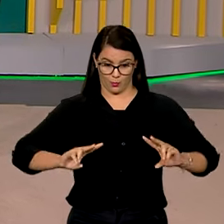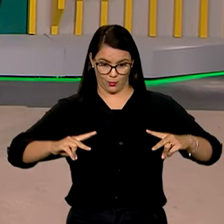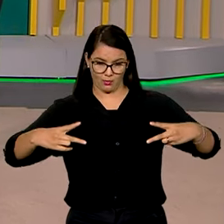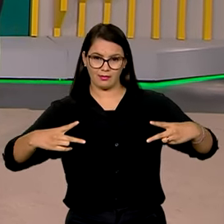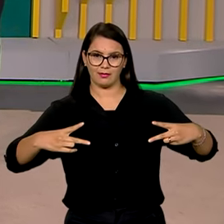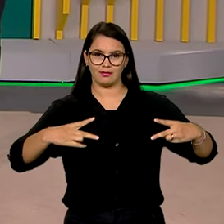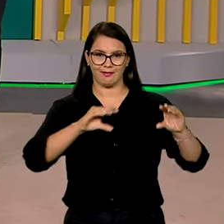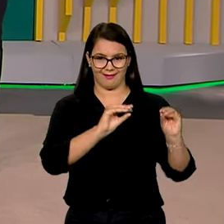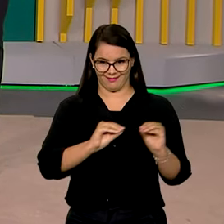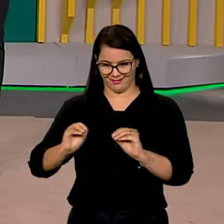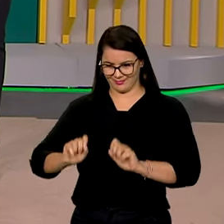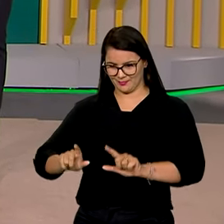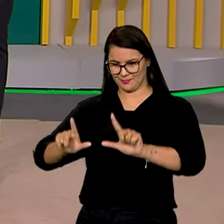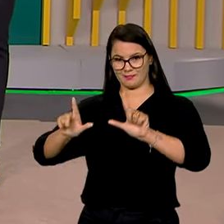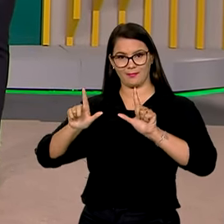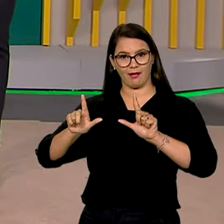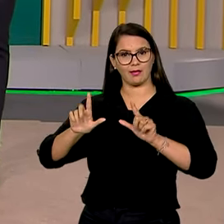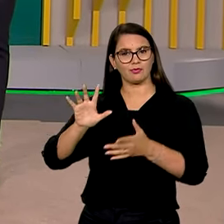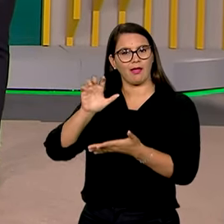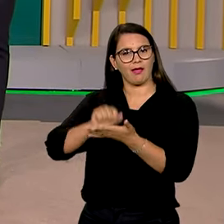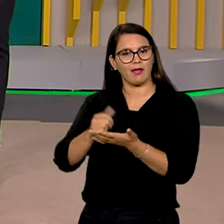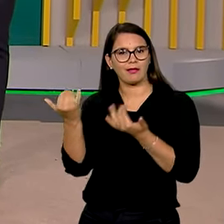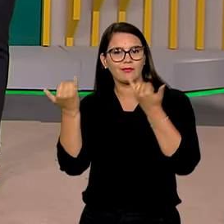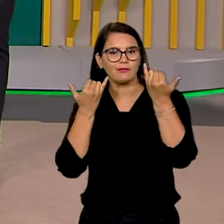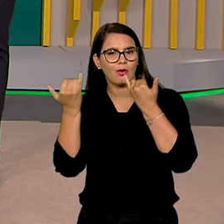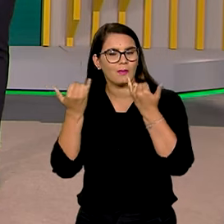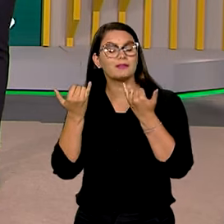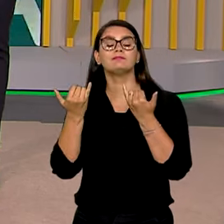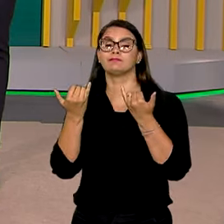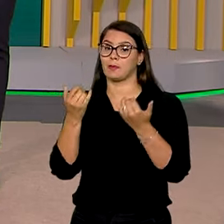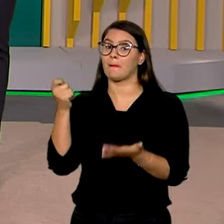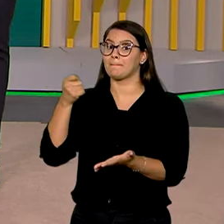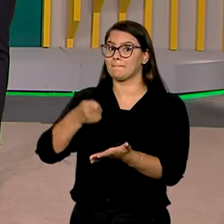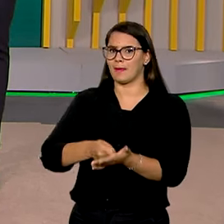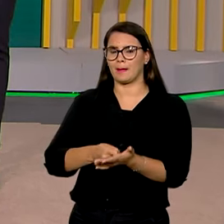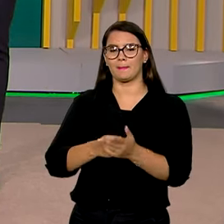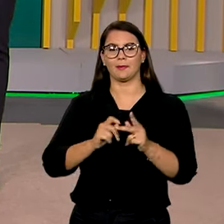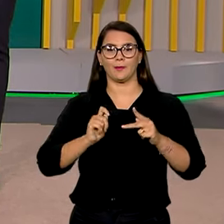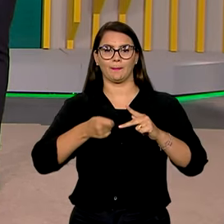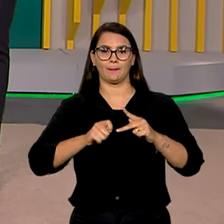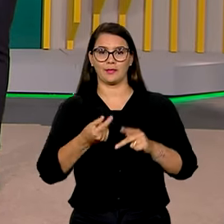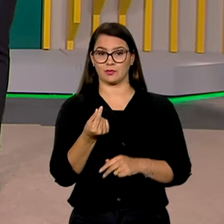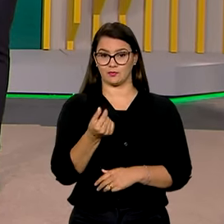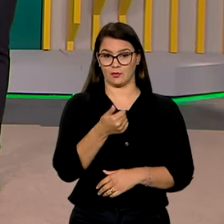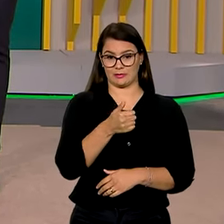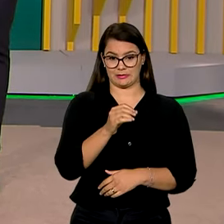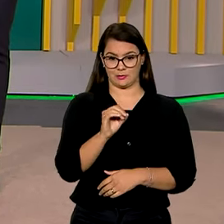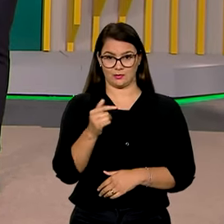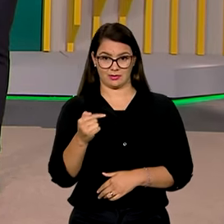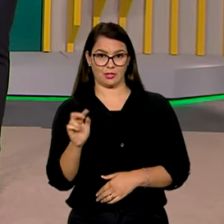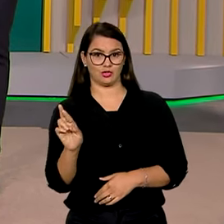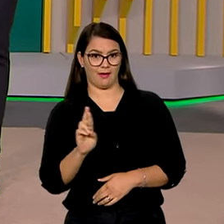direciona o usuário para uma página de cadastro que finaliza com o pagamento de um Pix no valor de R$ 107